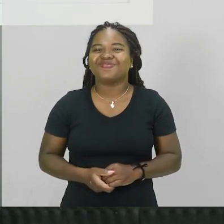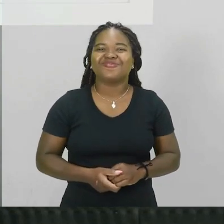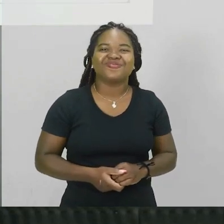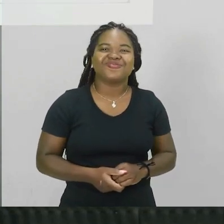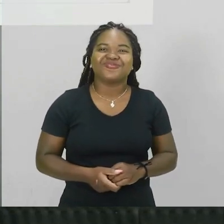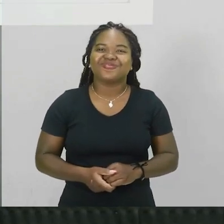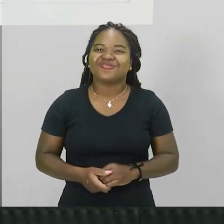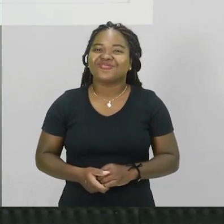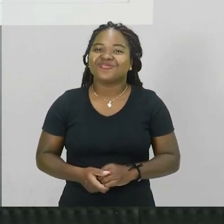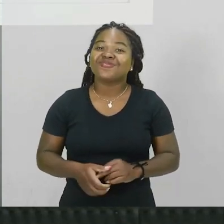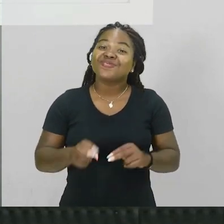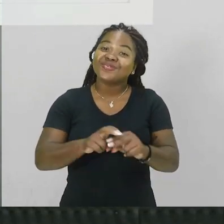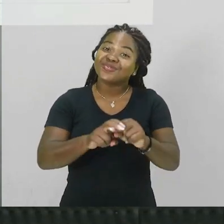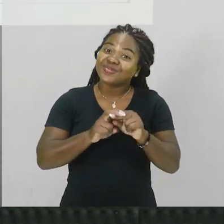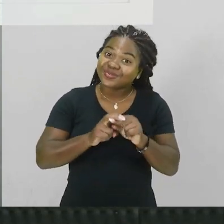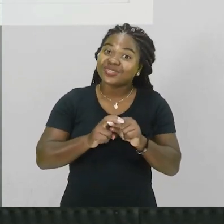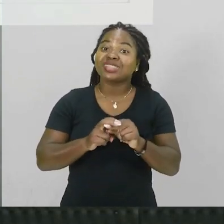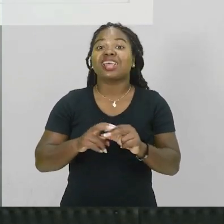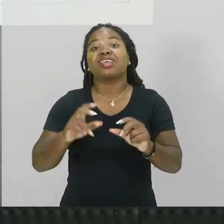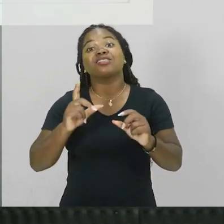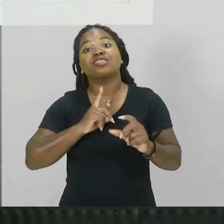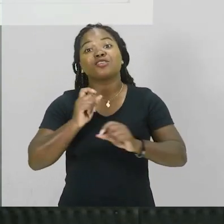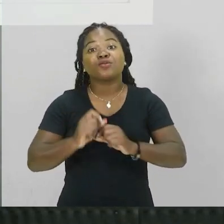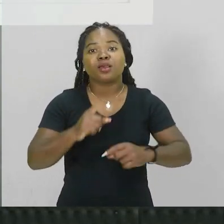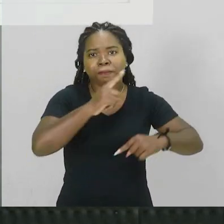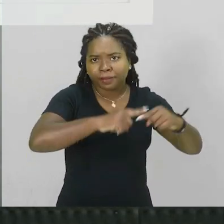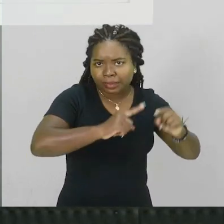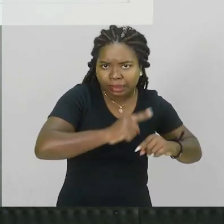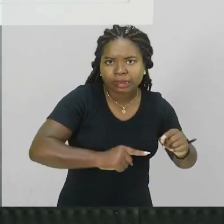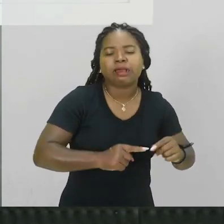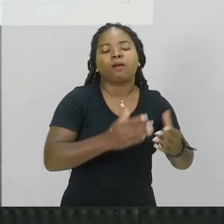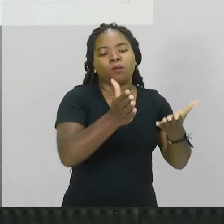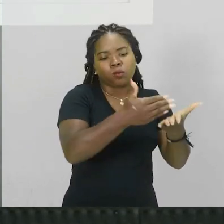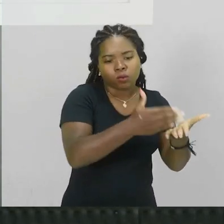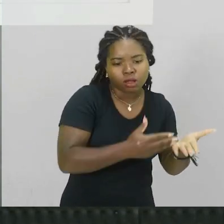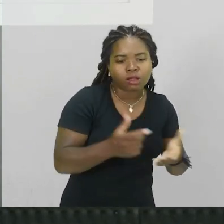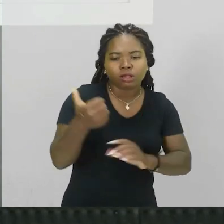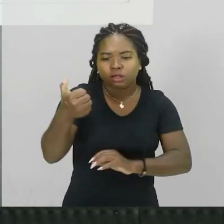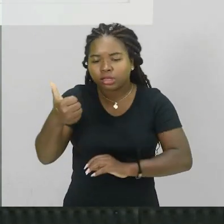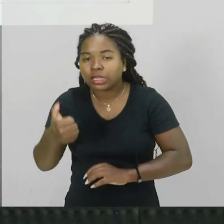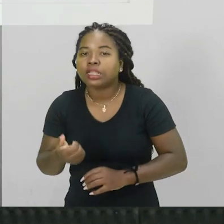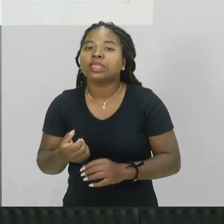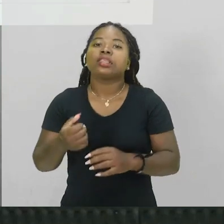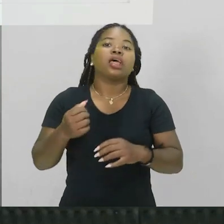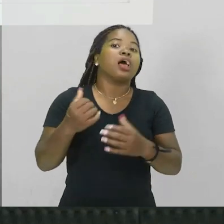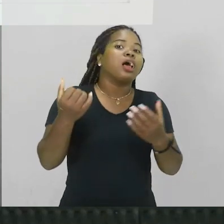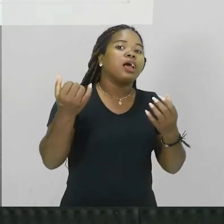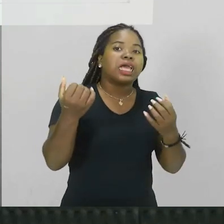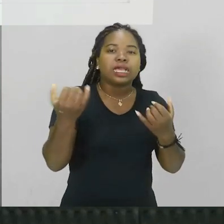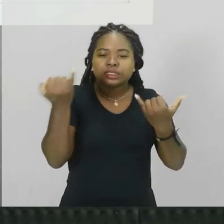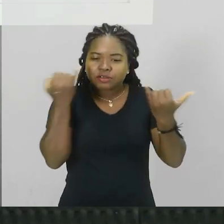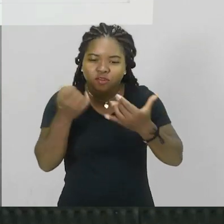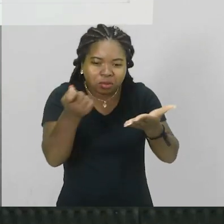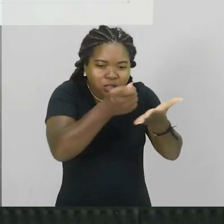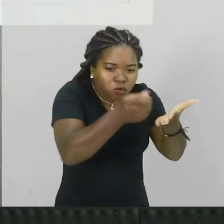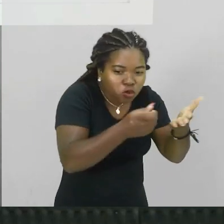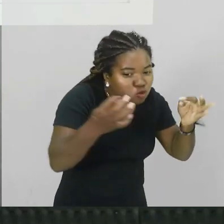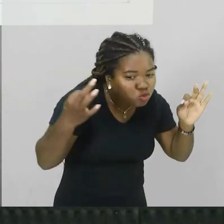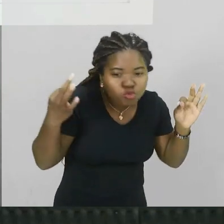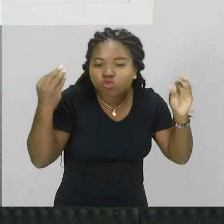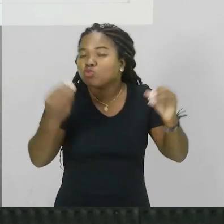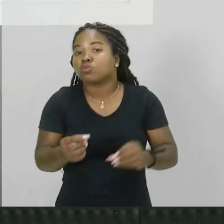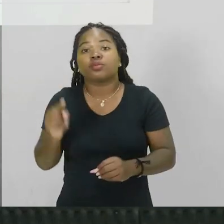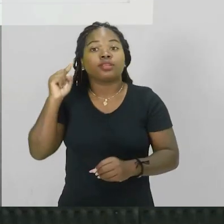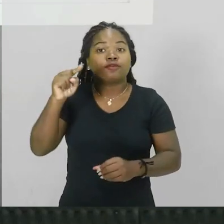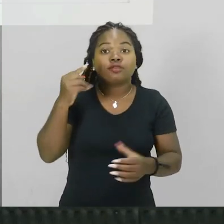Então, para isso, pegue papel, pegue caneta, faça aquela anotação, ok? Para que você posteriormente